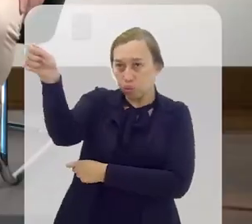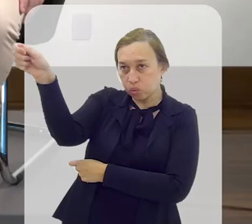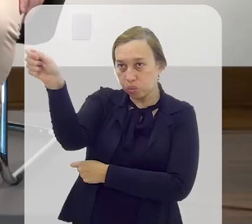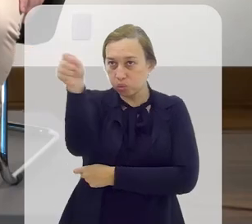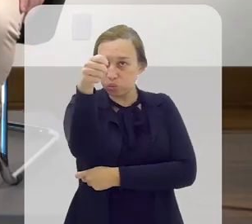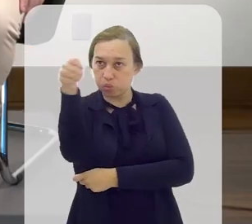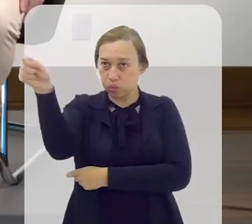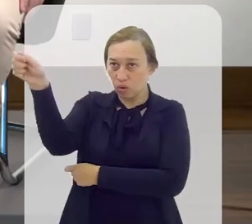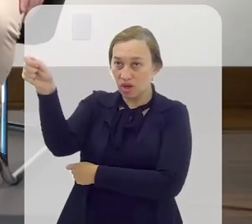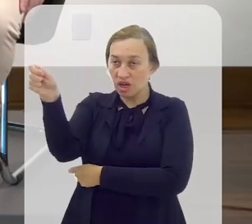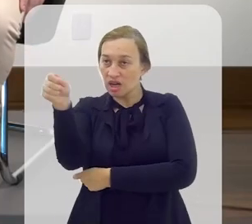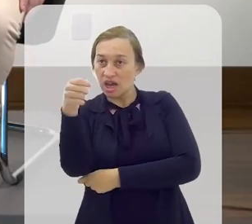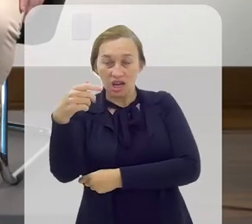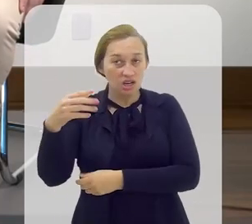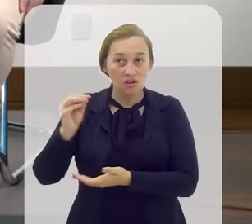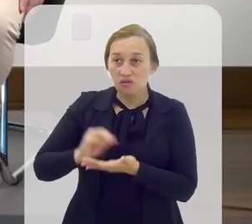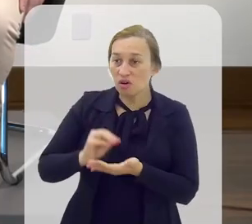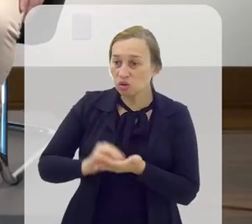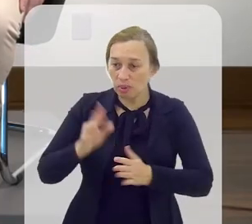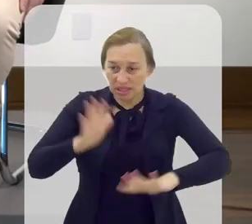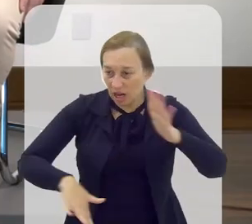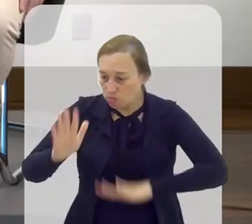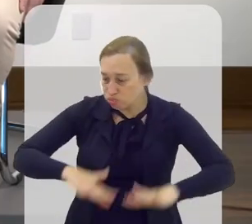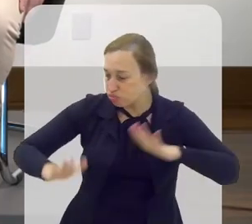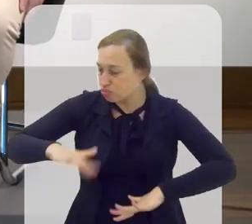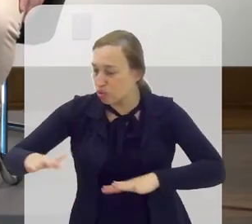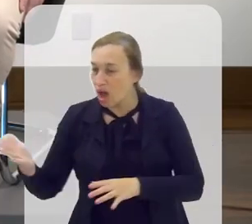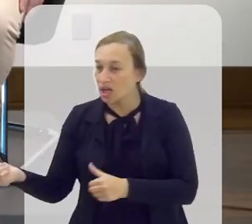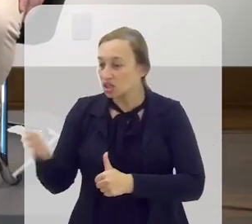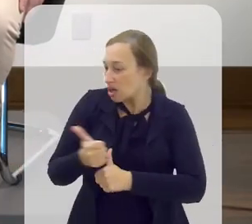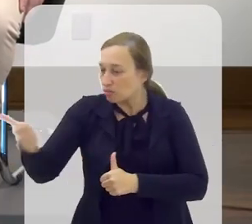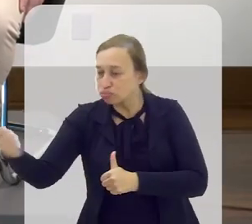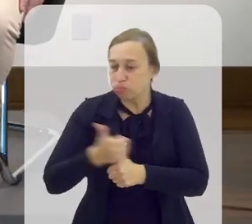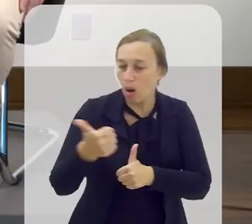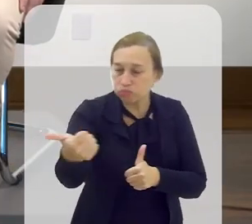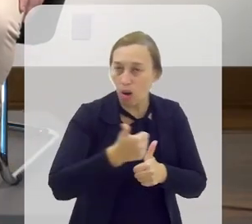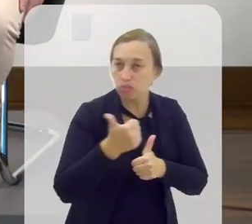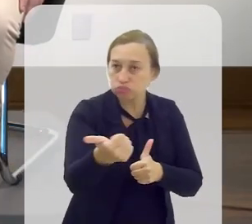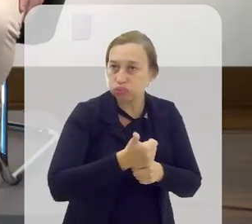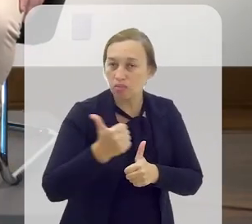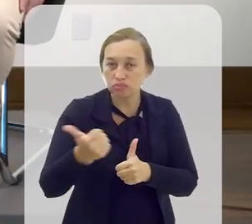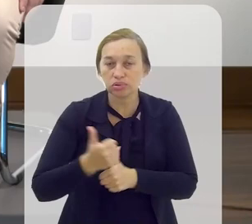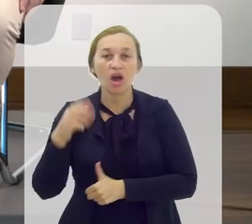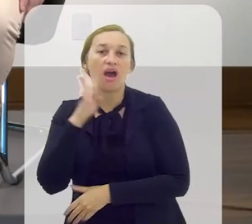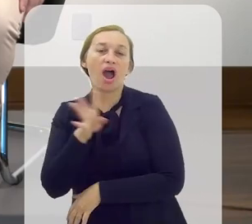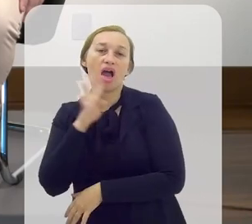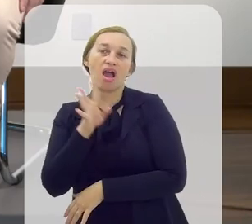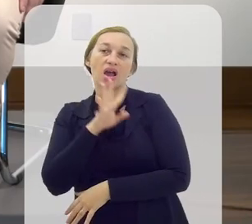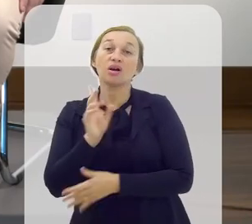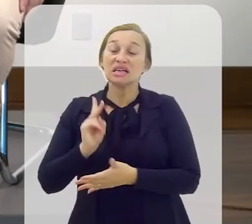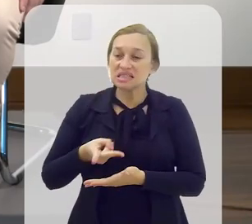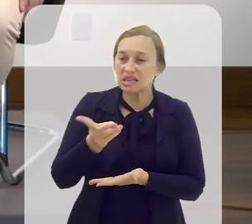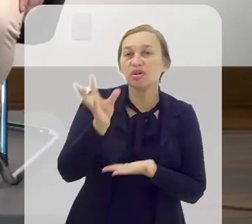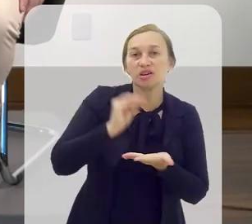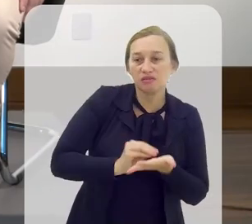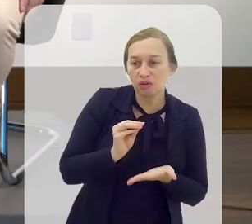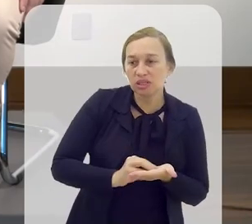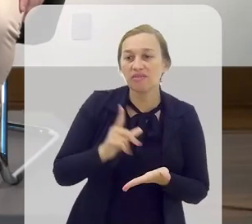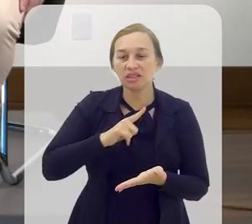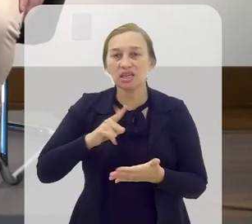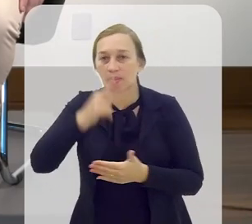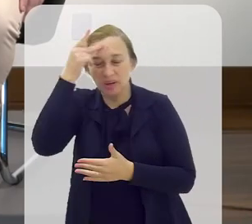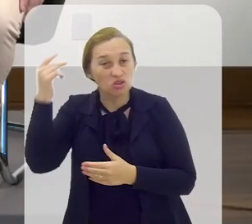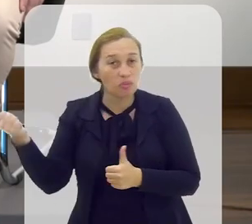-bandeira, gente jogava a Vilma. Faltou isso e a gente ia. Faltou bateria, pega da copé, bota lá. E aquilo era muito legal.